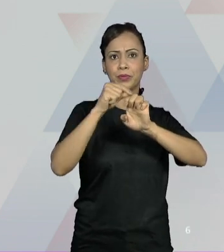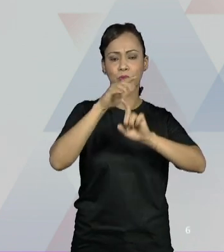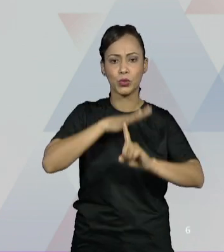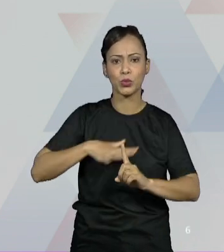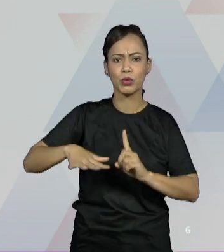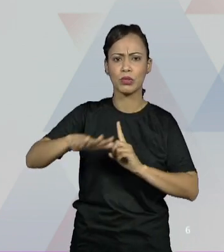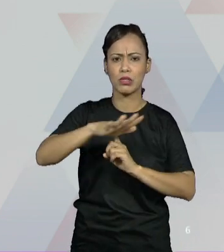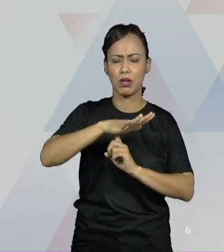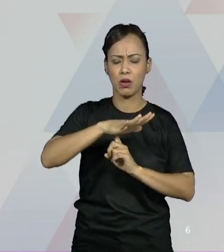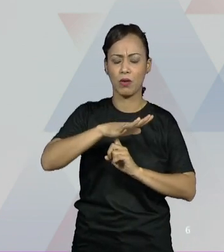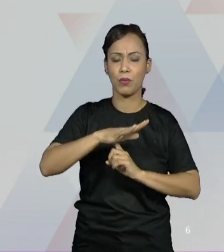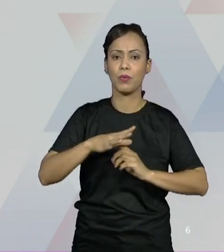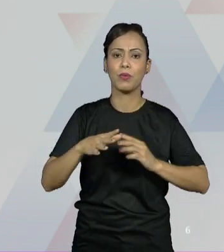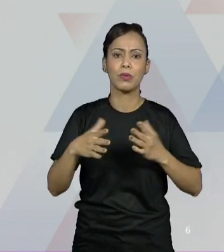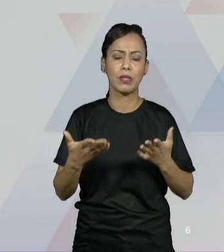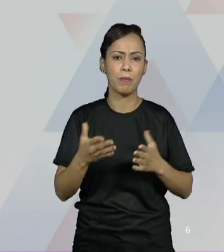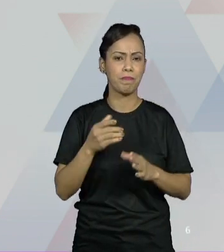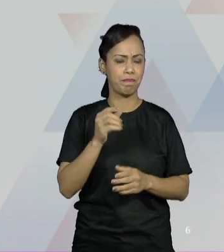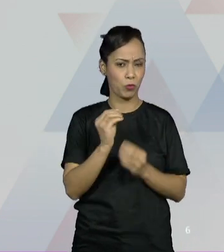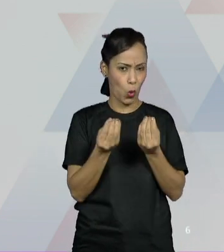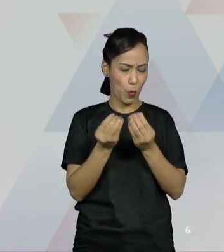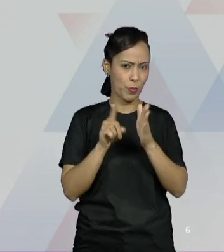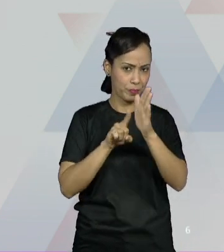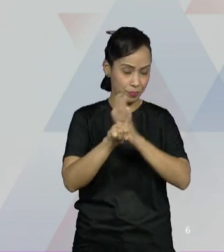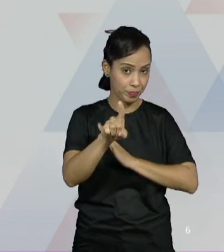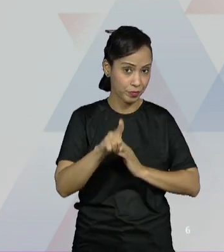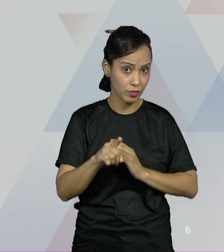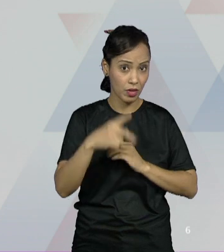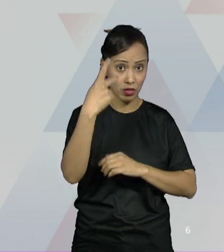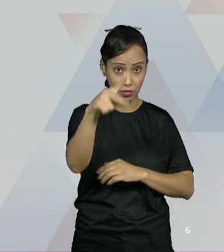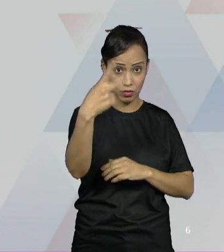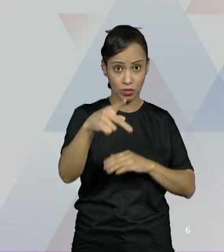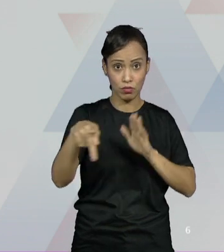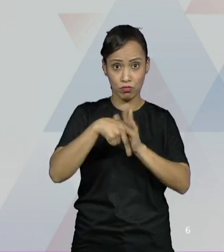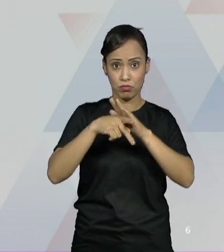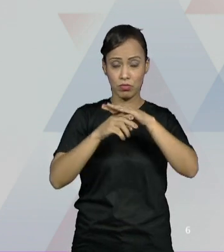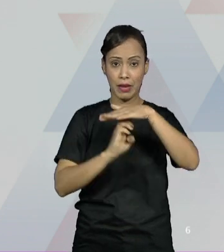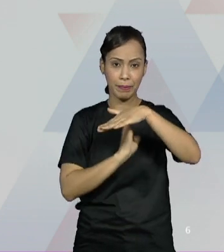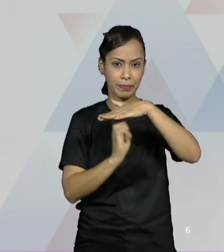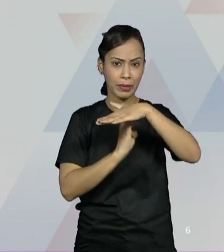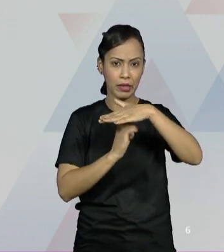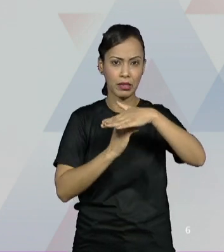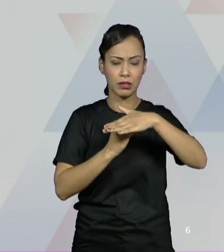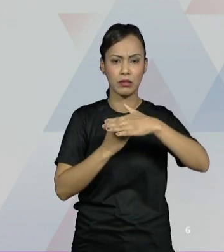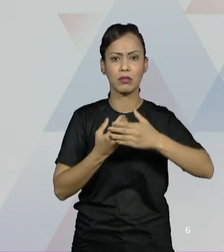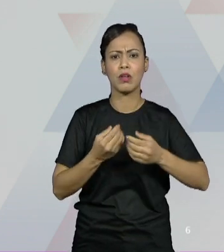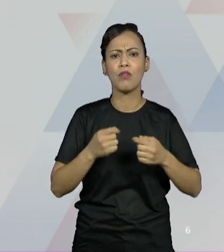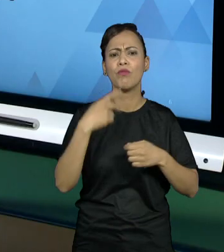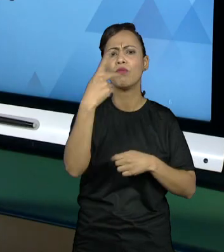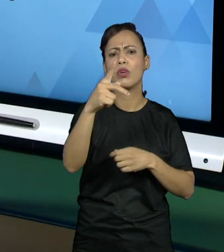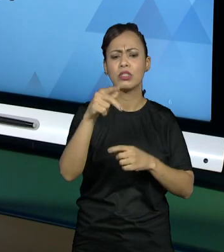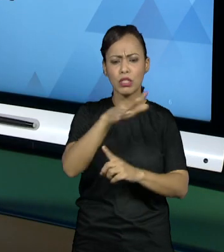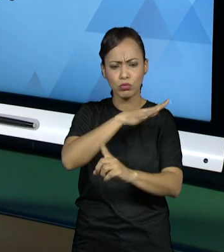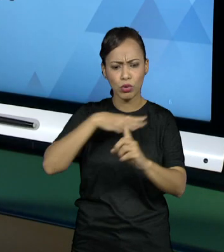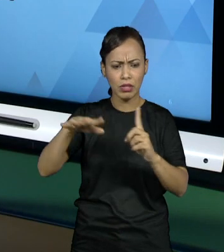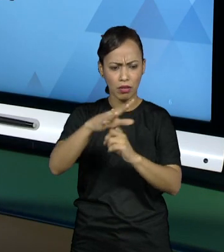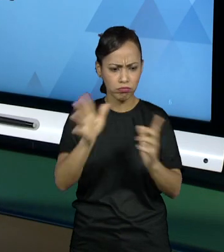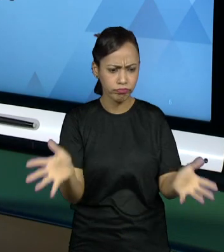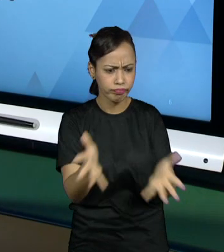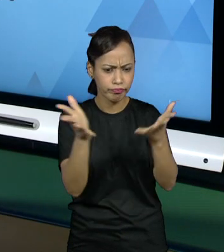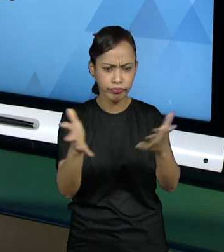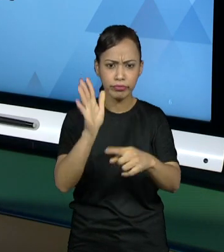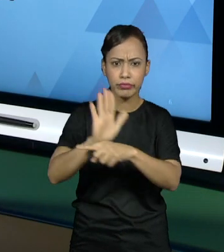A sua organização, ela trabalha com empreendedorismo social? Ela retribui para a sociedade parte daquilo que ela recebe?